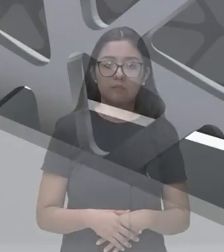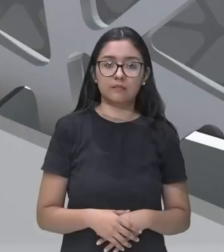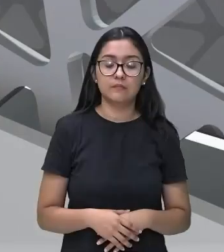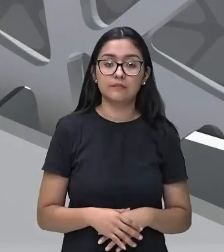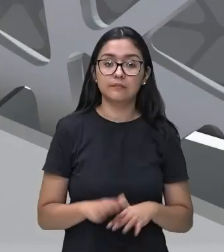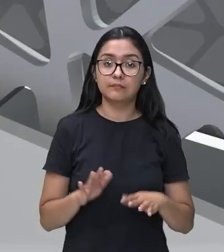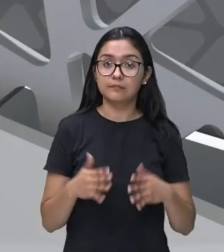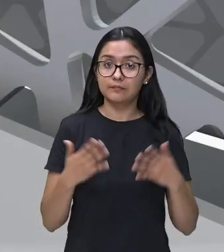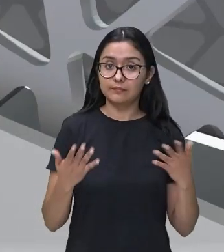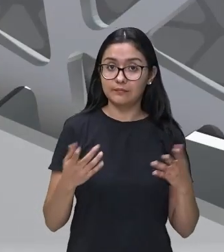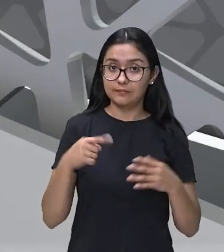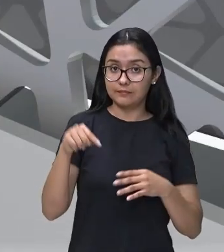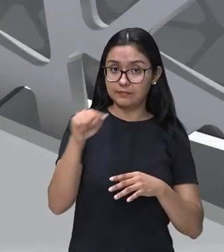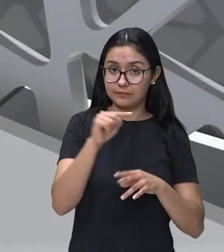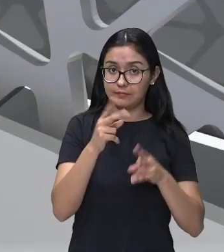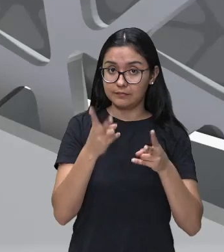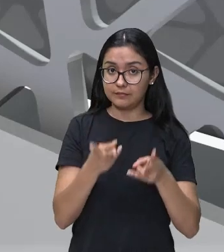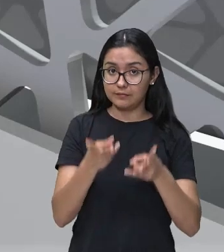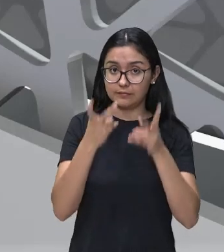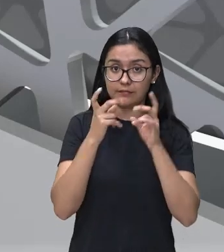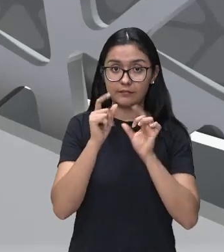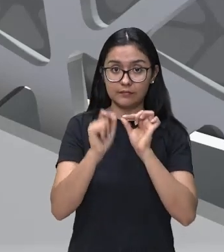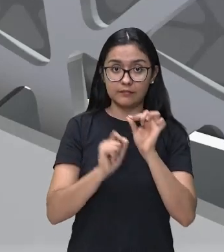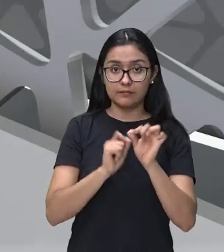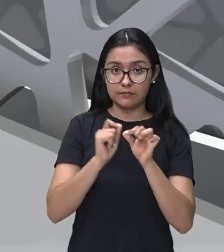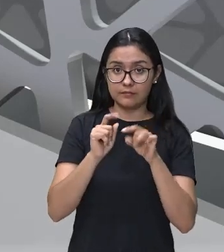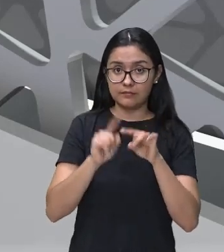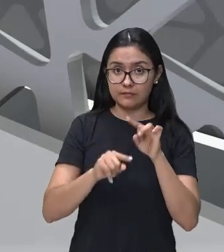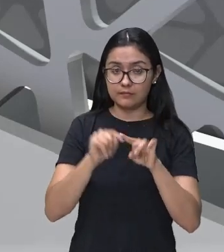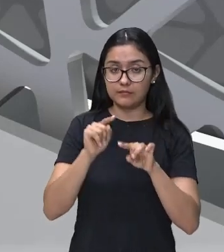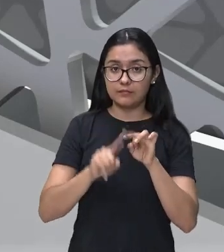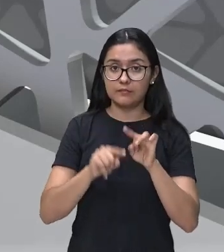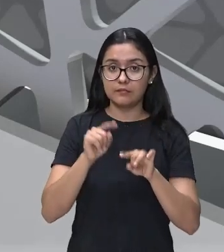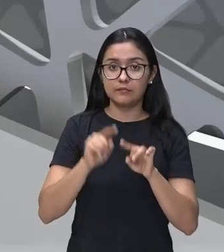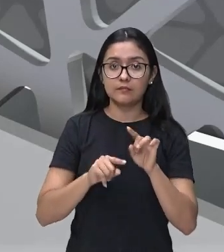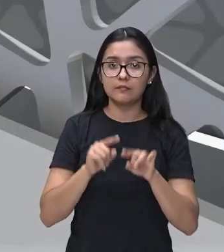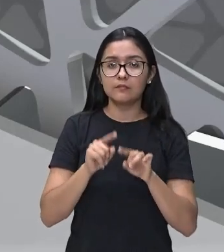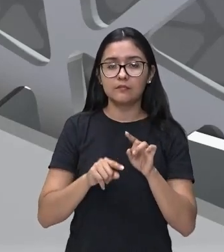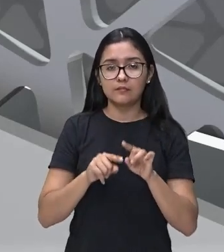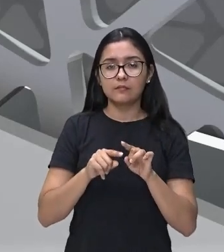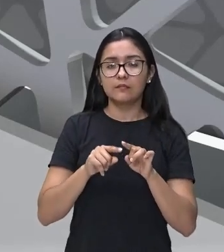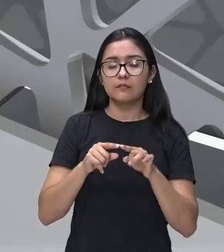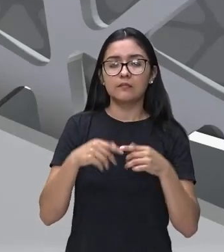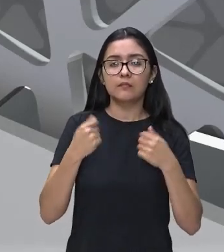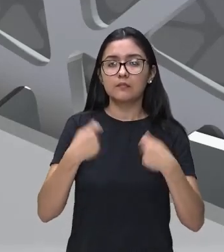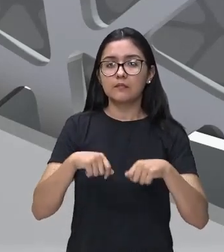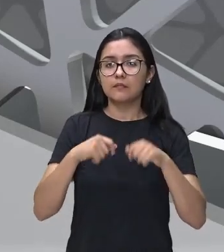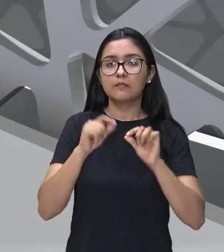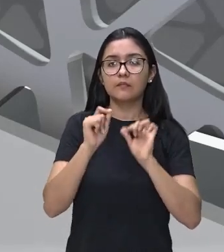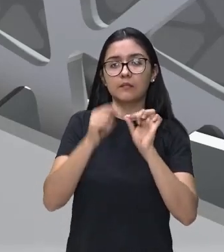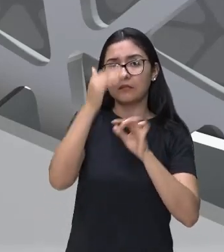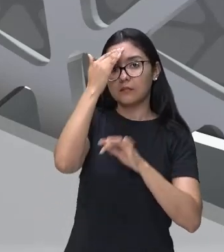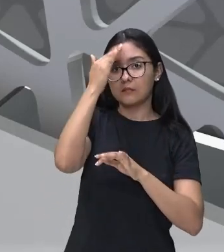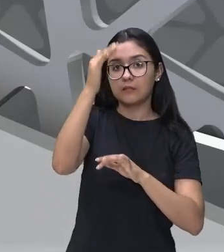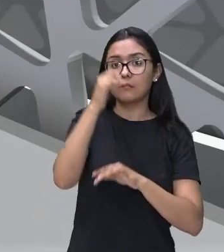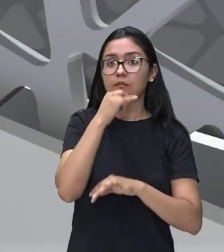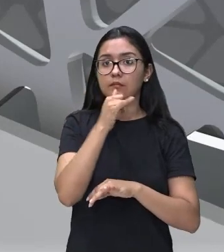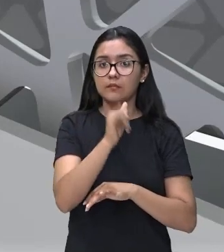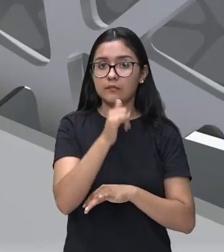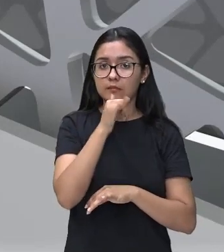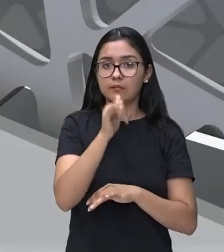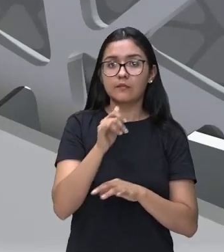por pelo Então, vocês perceberam aí que os instrumentos eletrofones, eles necessitam de energia elétrica. E vocês